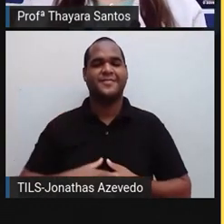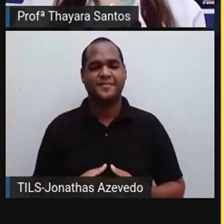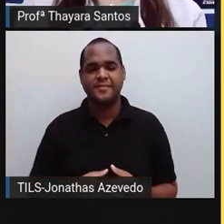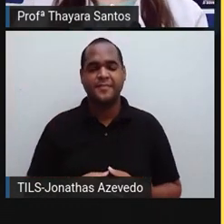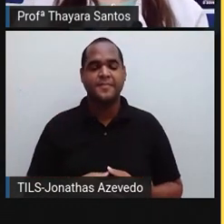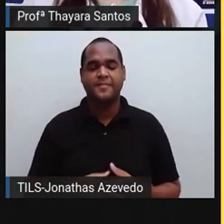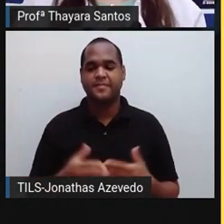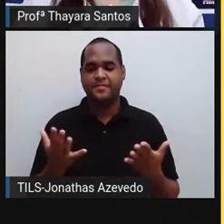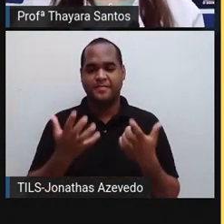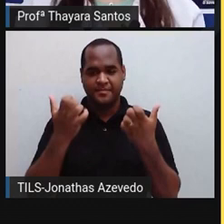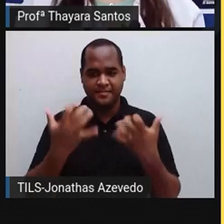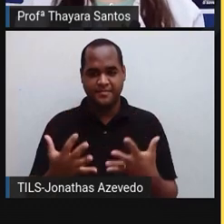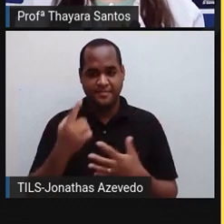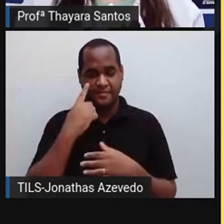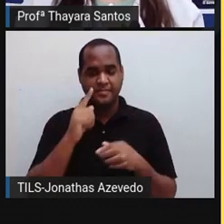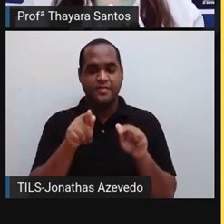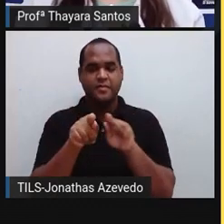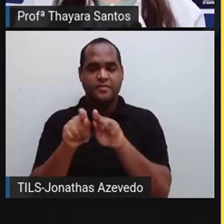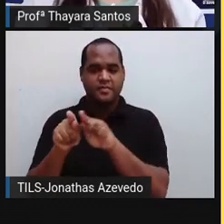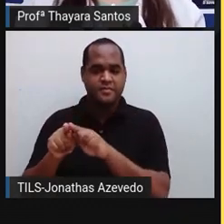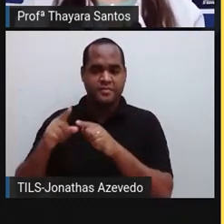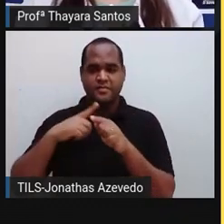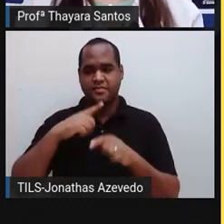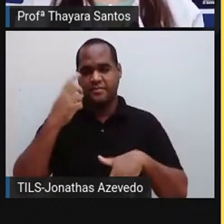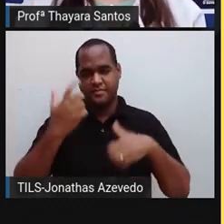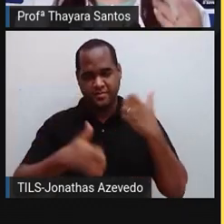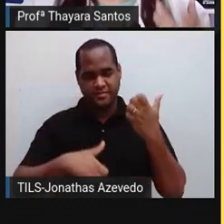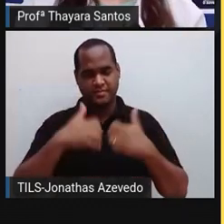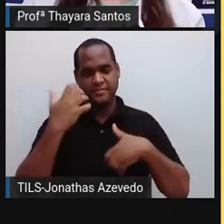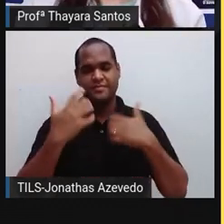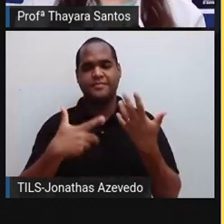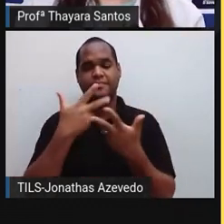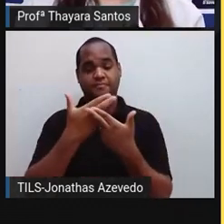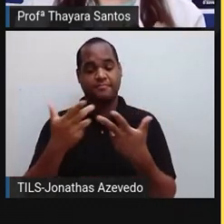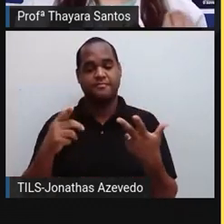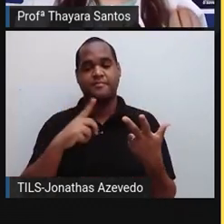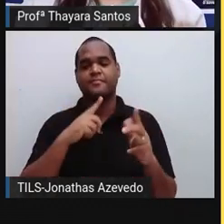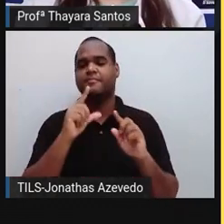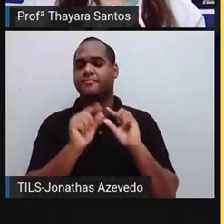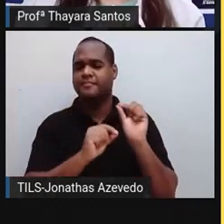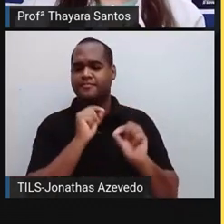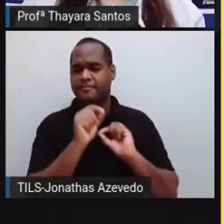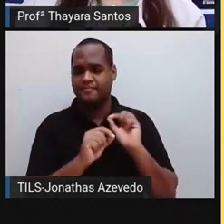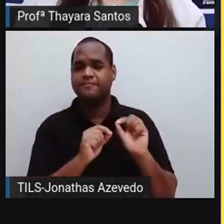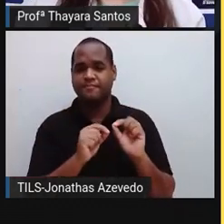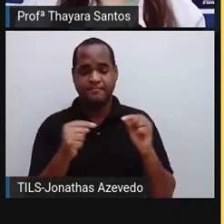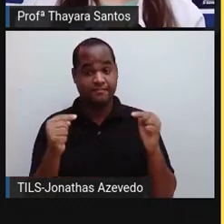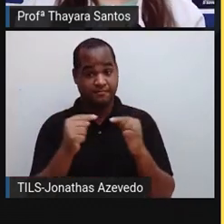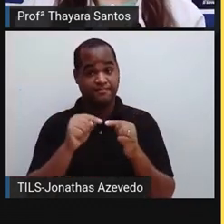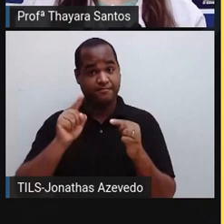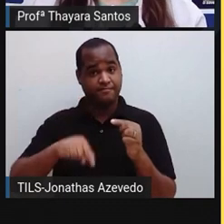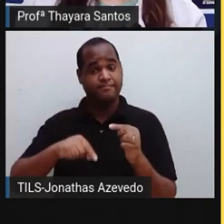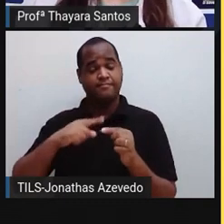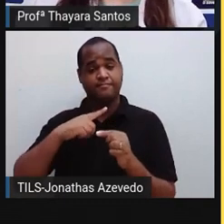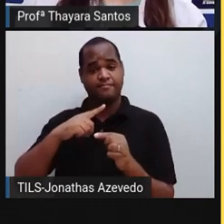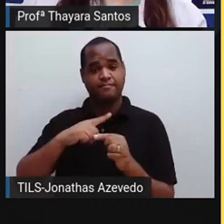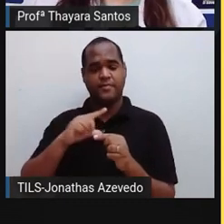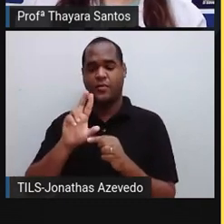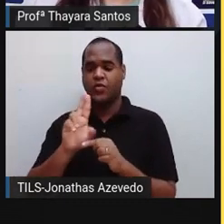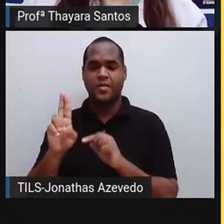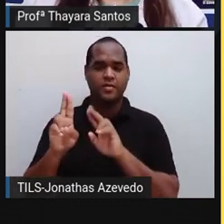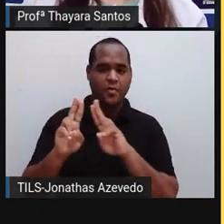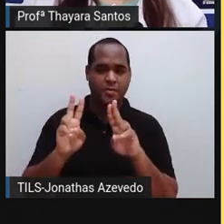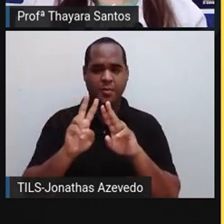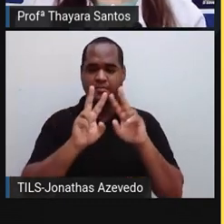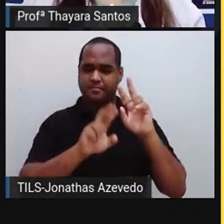Então, a gente já viu também que a bactéria, ela pode apresentar algumas formas, e de acordo com essas formas, ela recebe nomes diferentes.